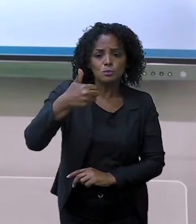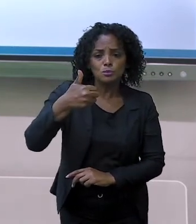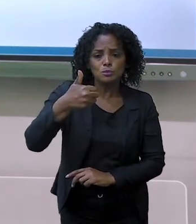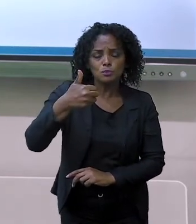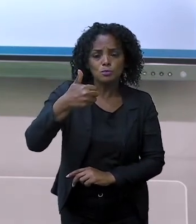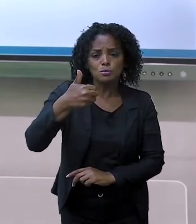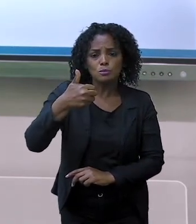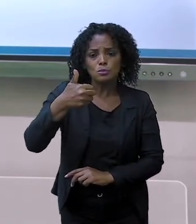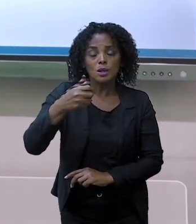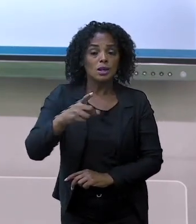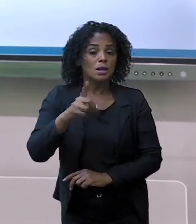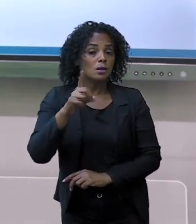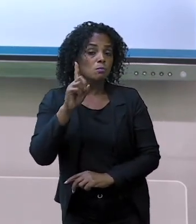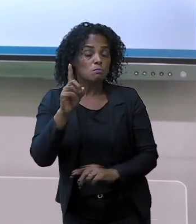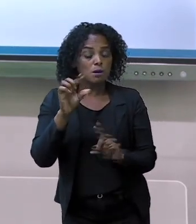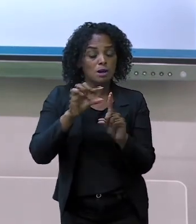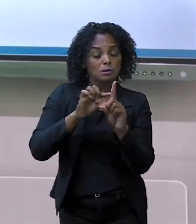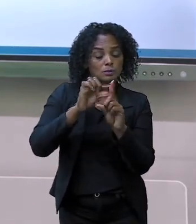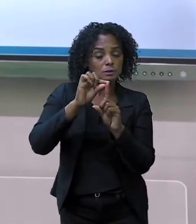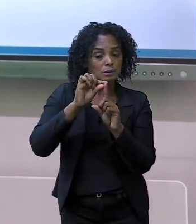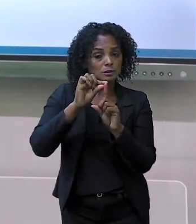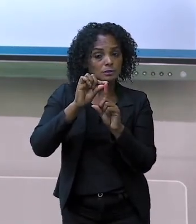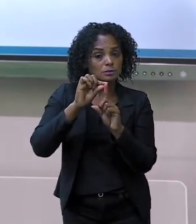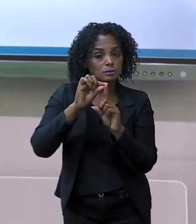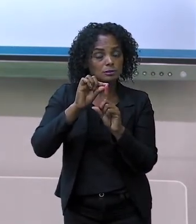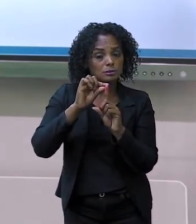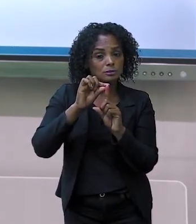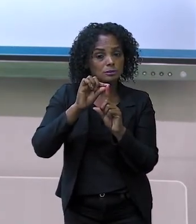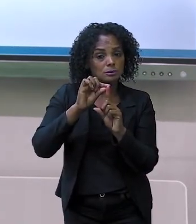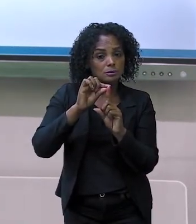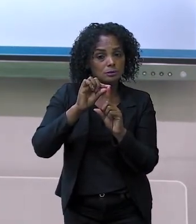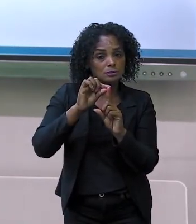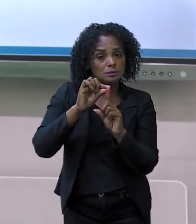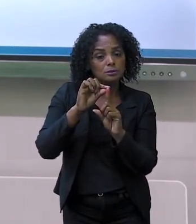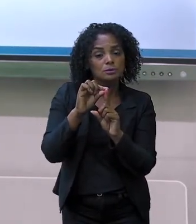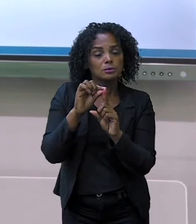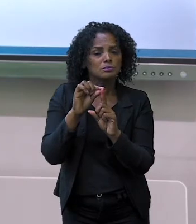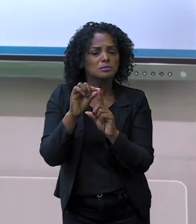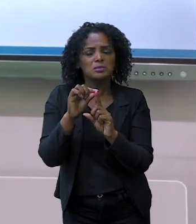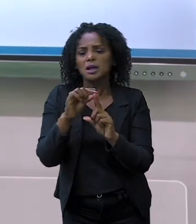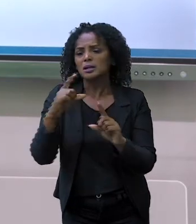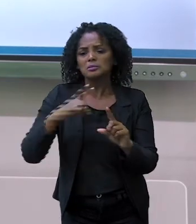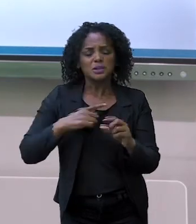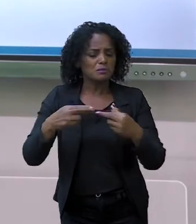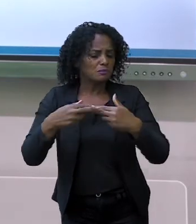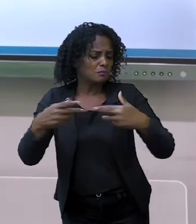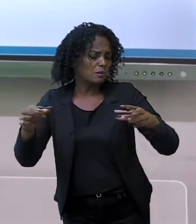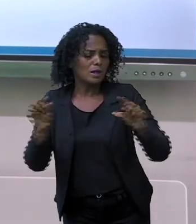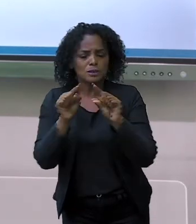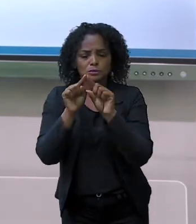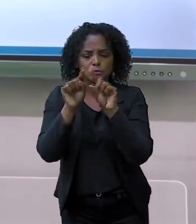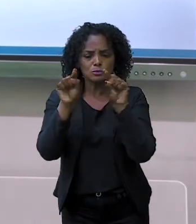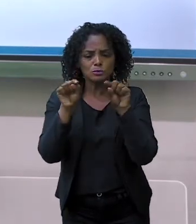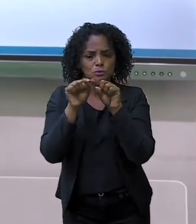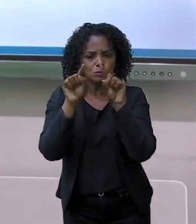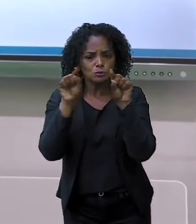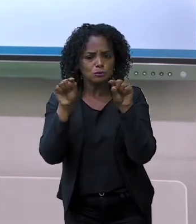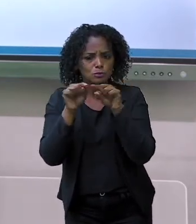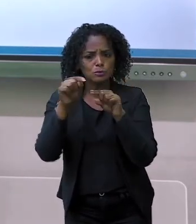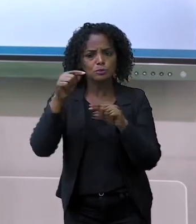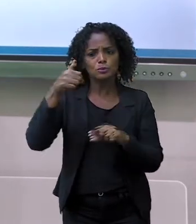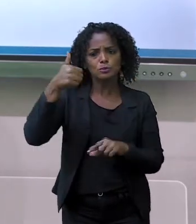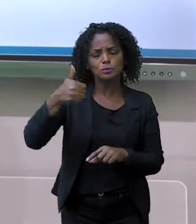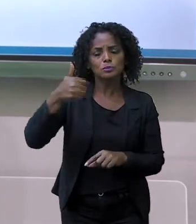Dez, dezena. Fácil, não é? Então, aqui nós temos um montante de cubo com dez. Vamos contar?